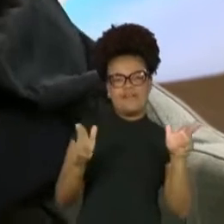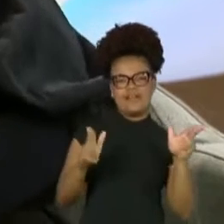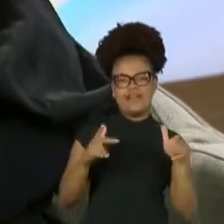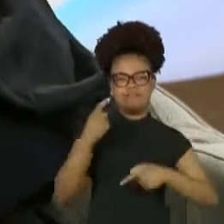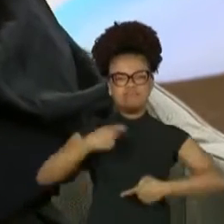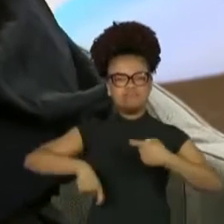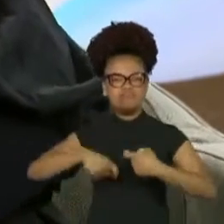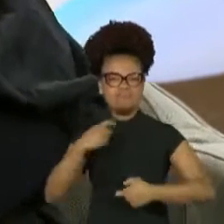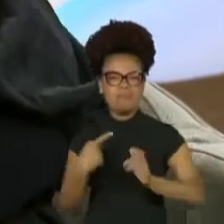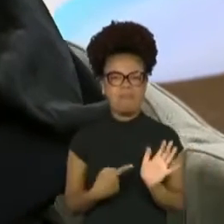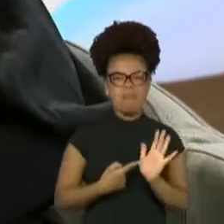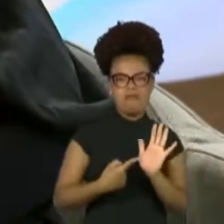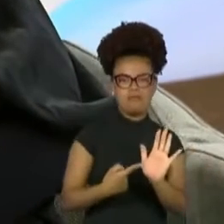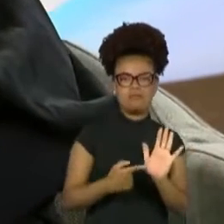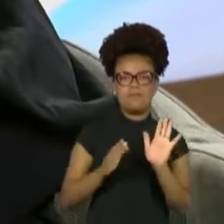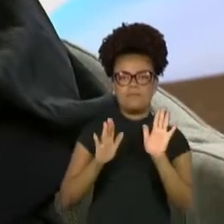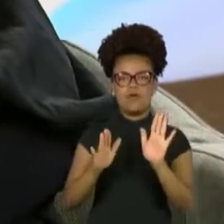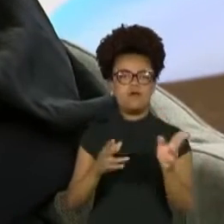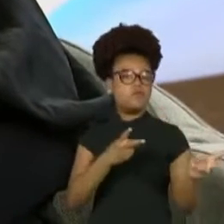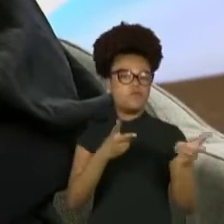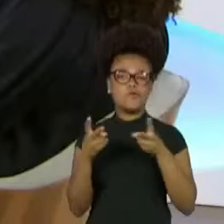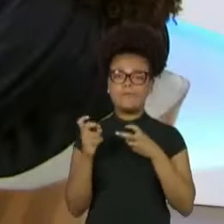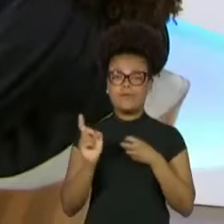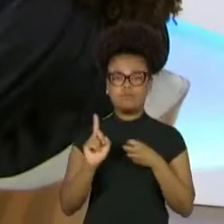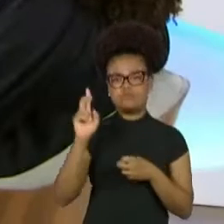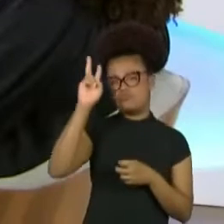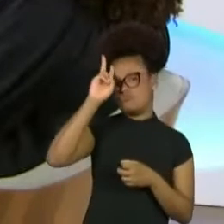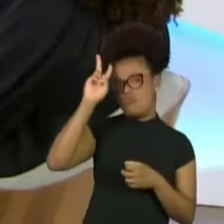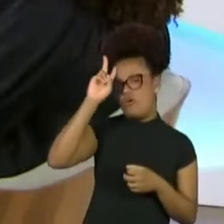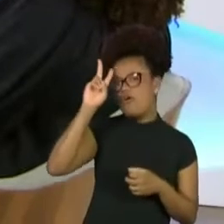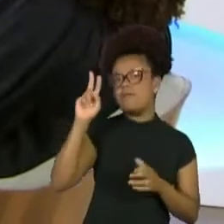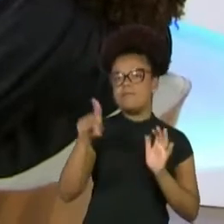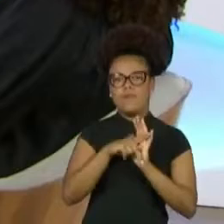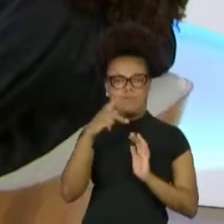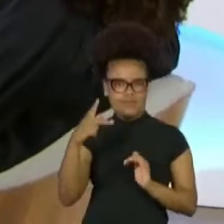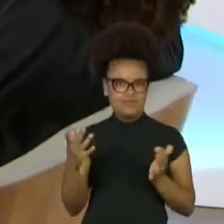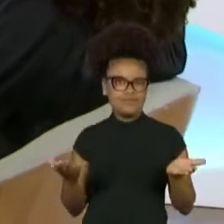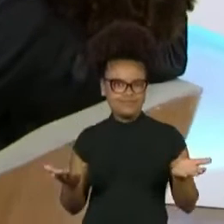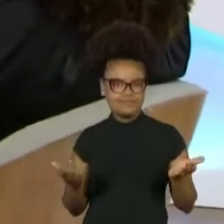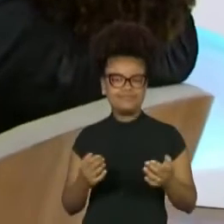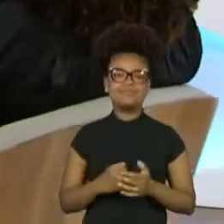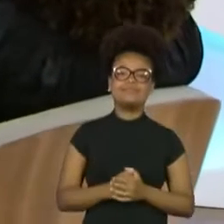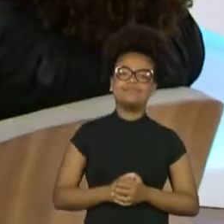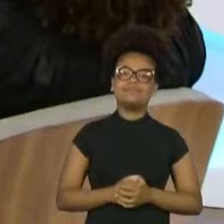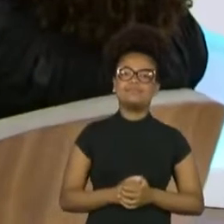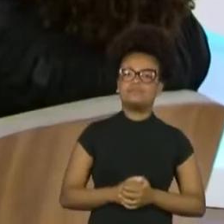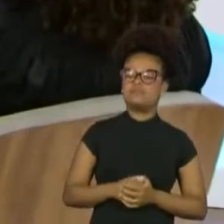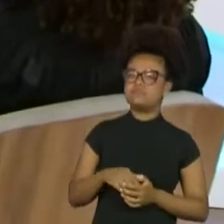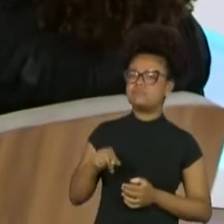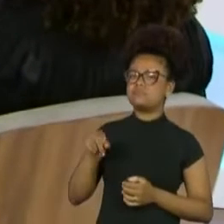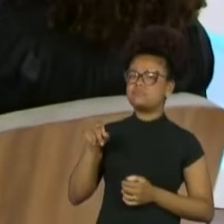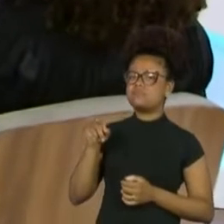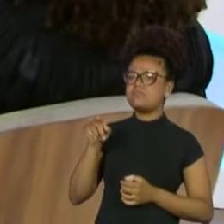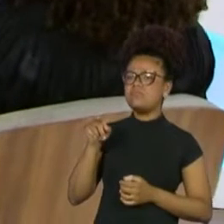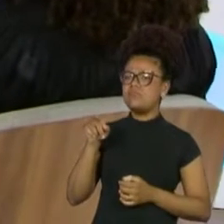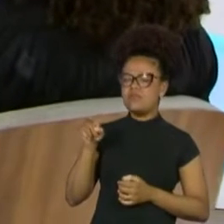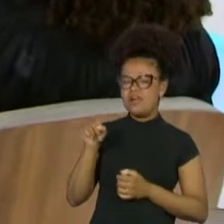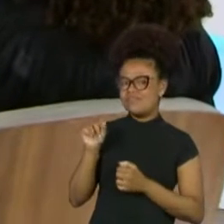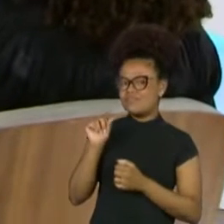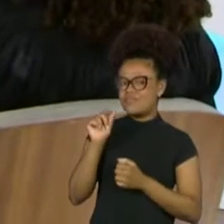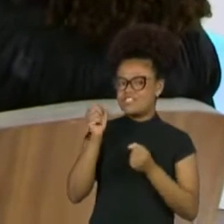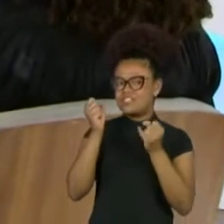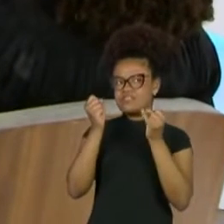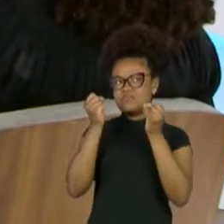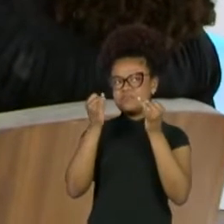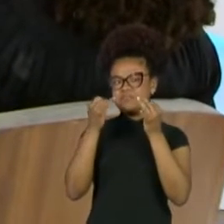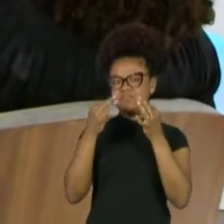Ela teve atitudes muito interessantes, né? A Joyce pode falar melhor do que a gente, assim,